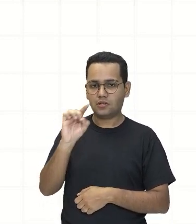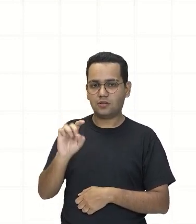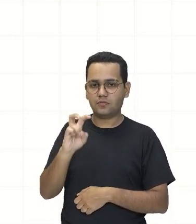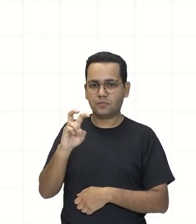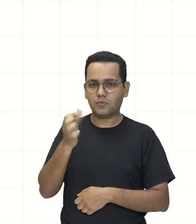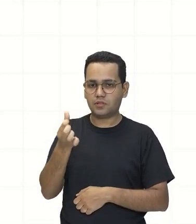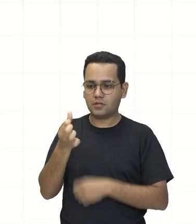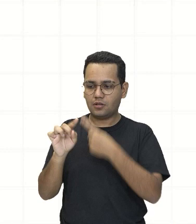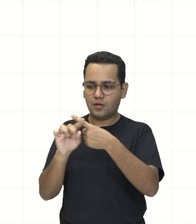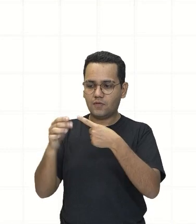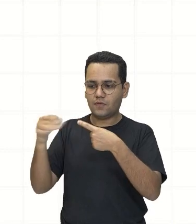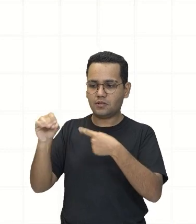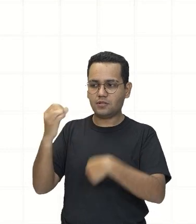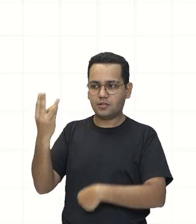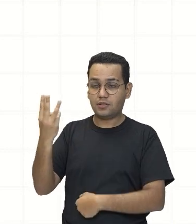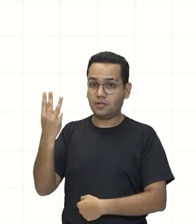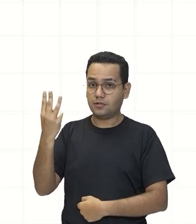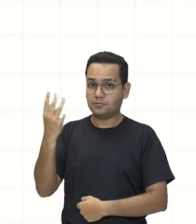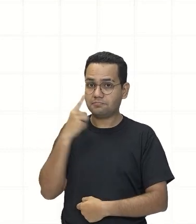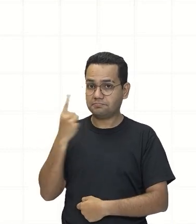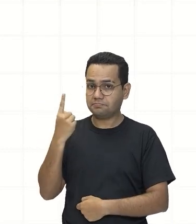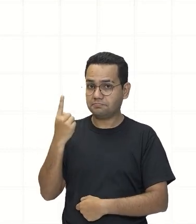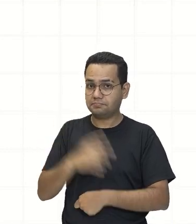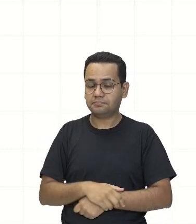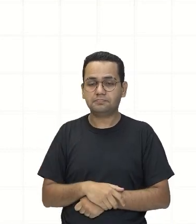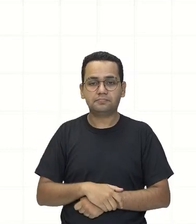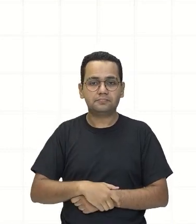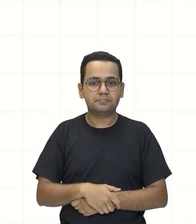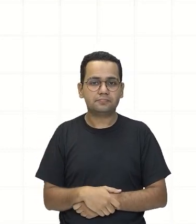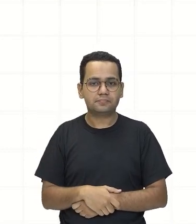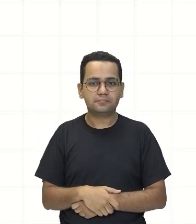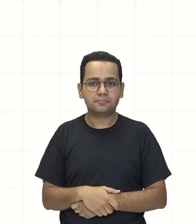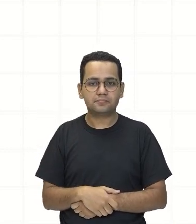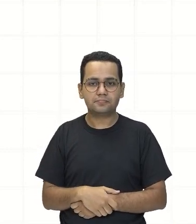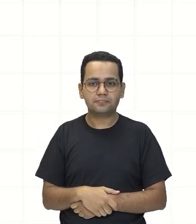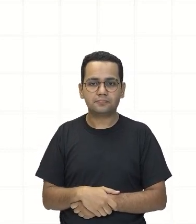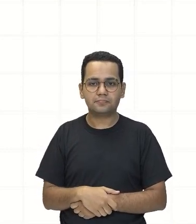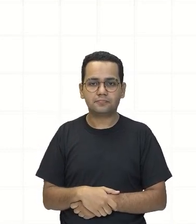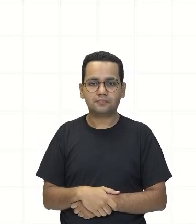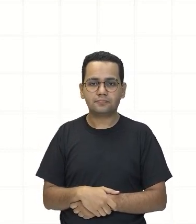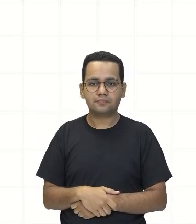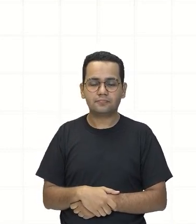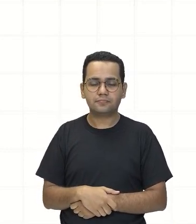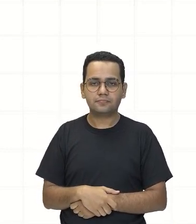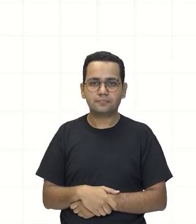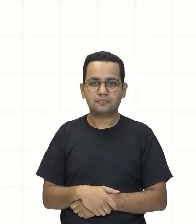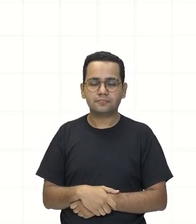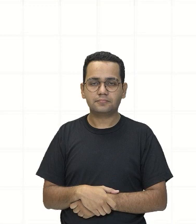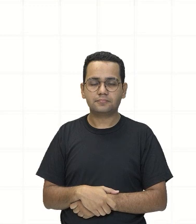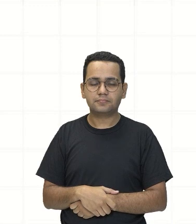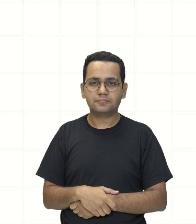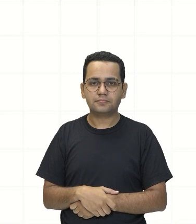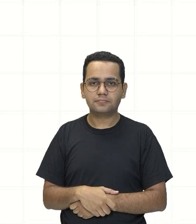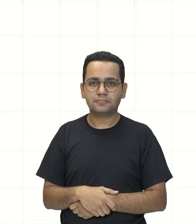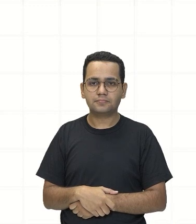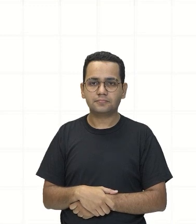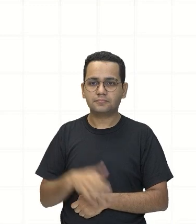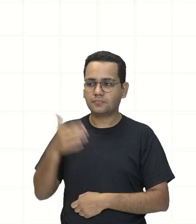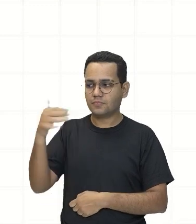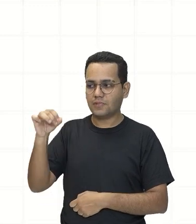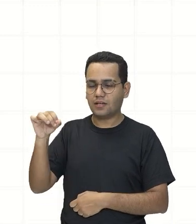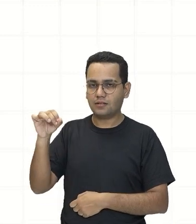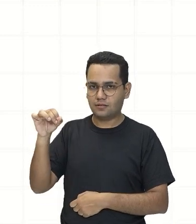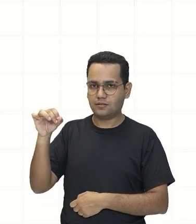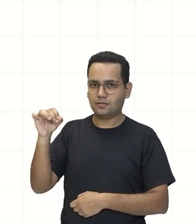,56 Certo? Isso aqui é um 6 Vezes quanto? Vezes 10